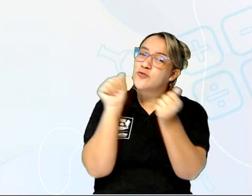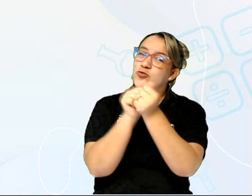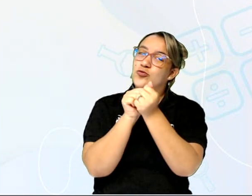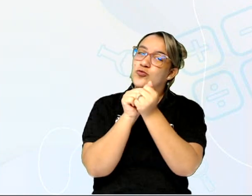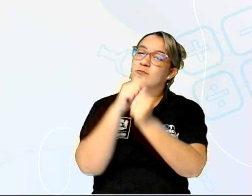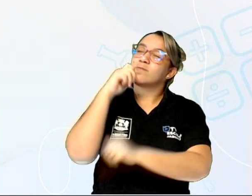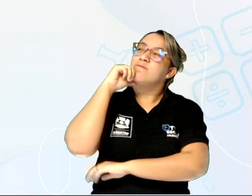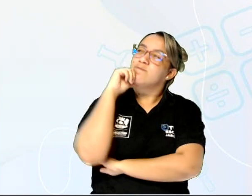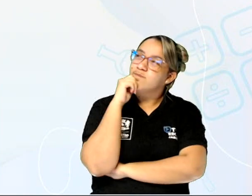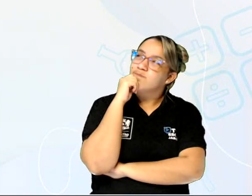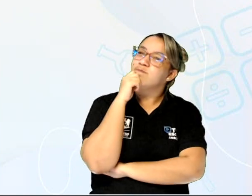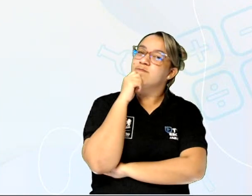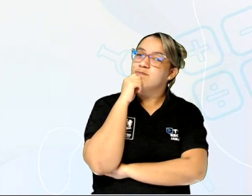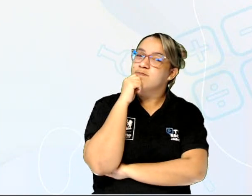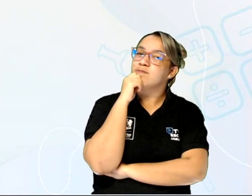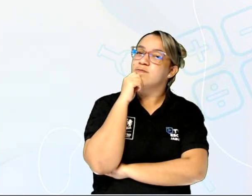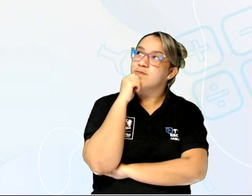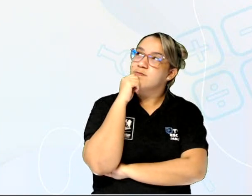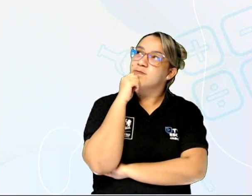raposa.